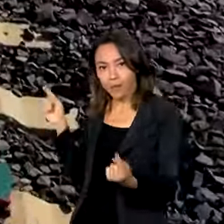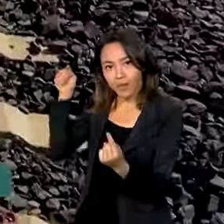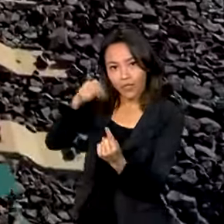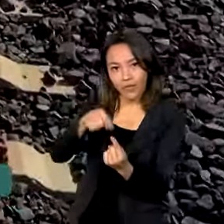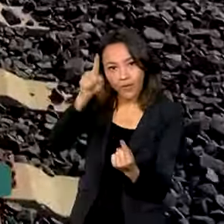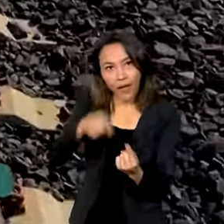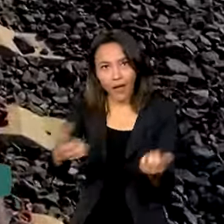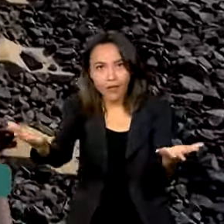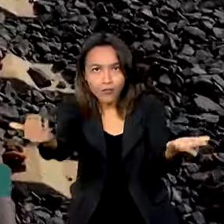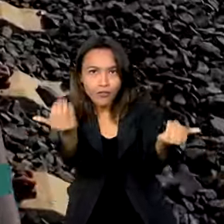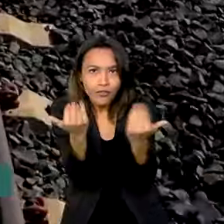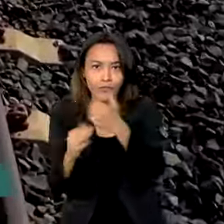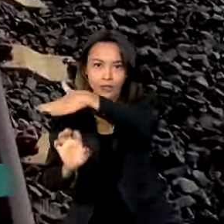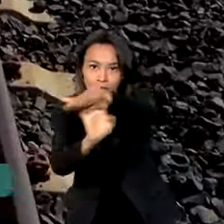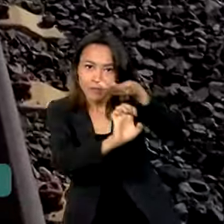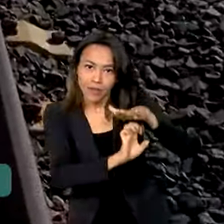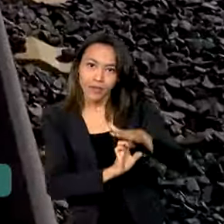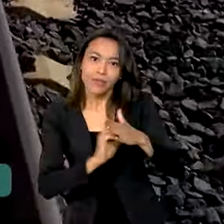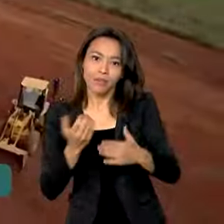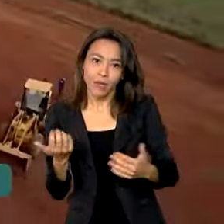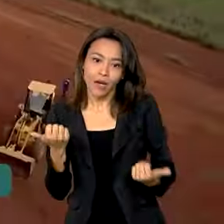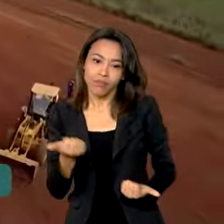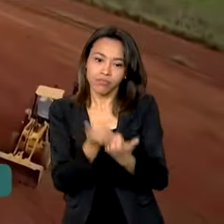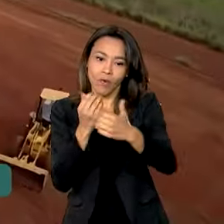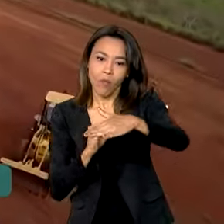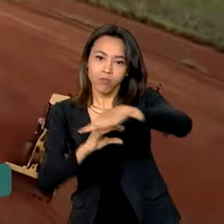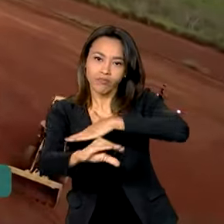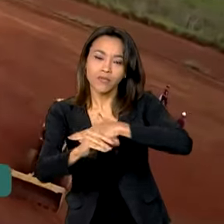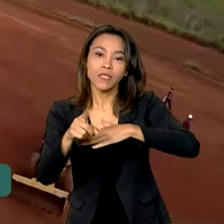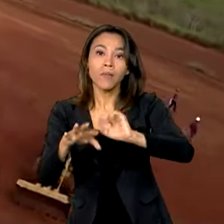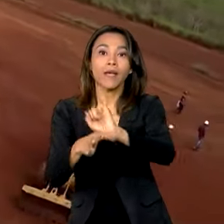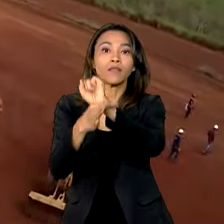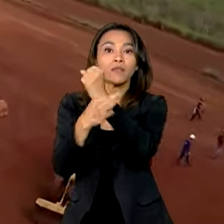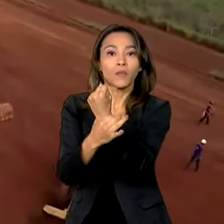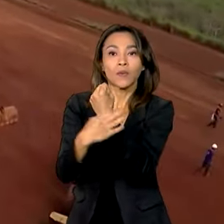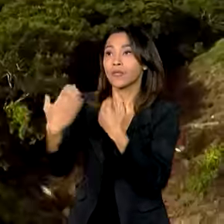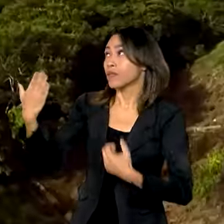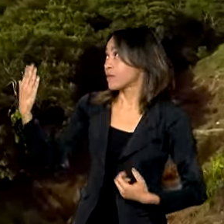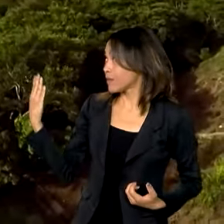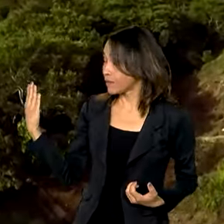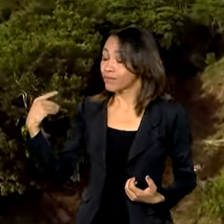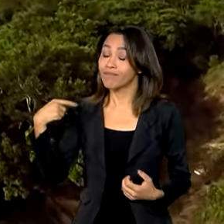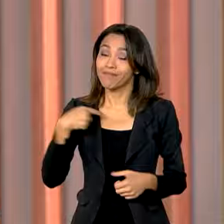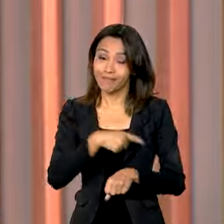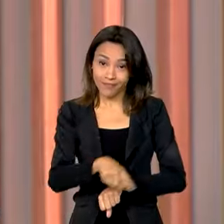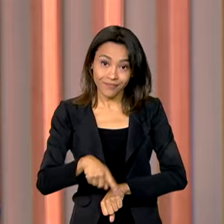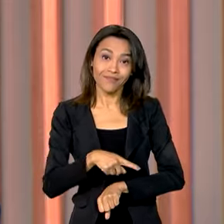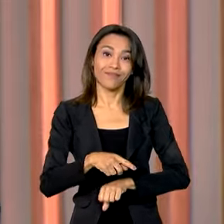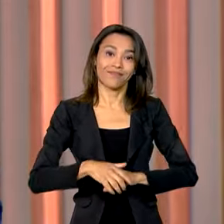atrair investimentos, aumentar a eficácia e a segurança dos transportes no país.